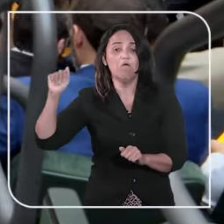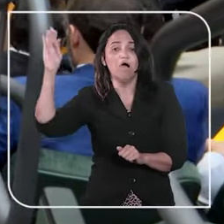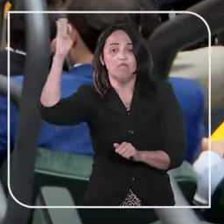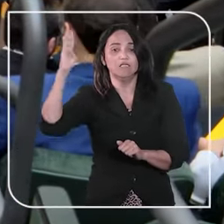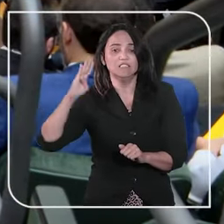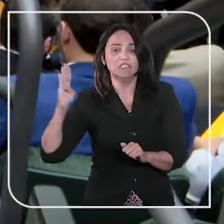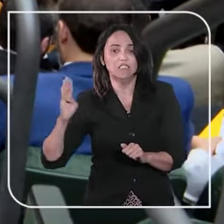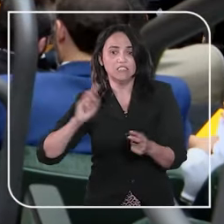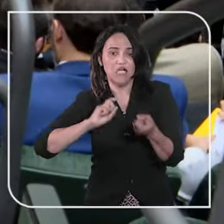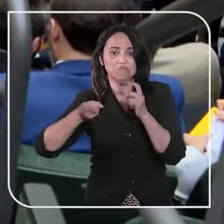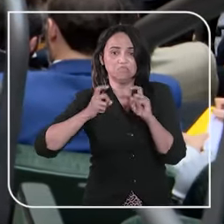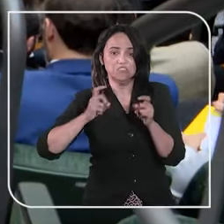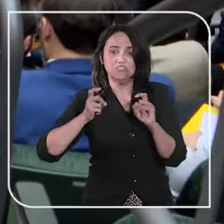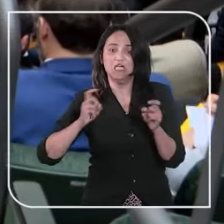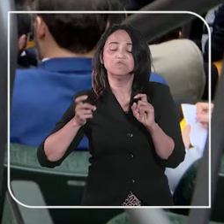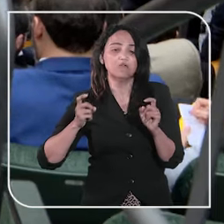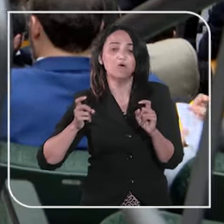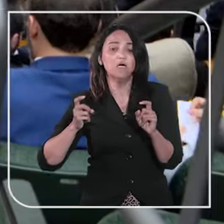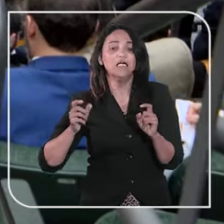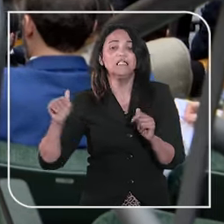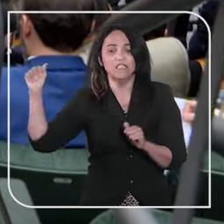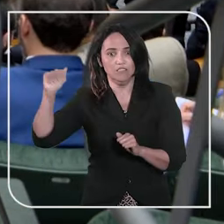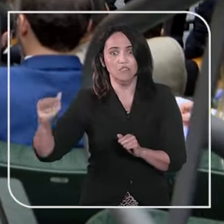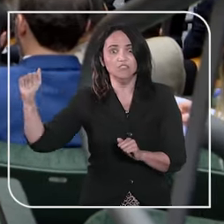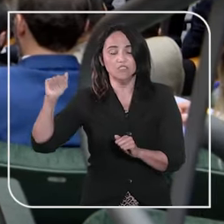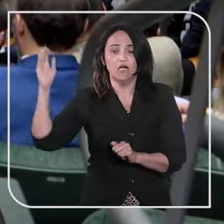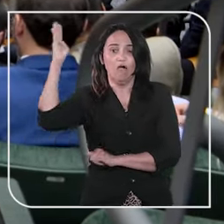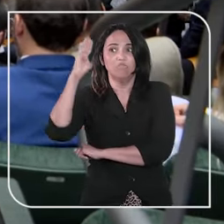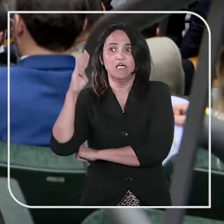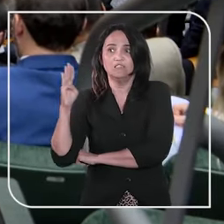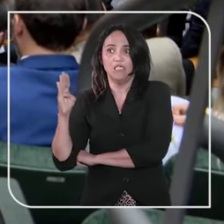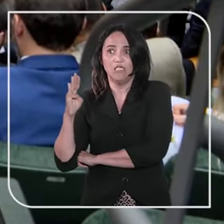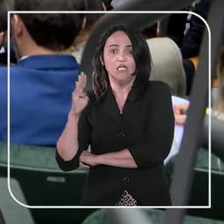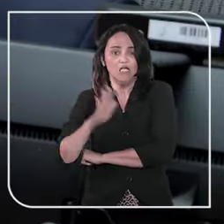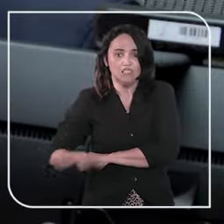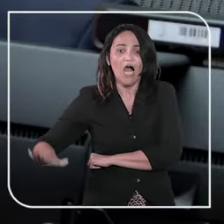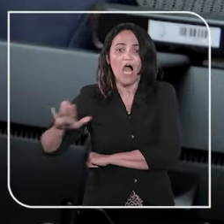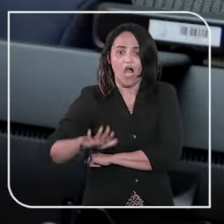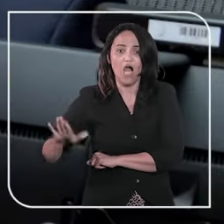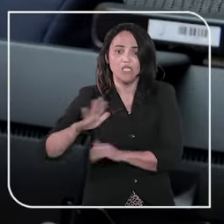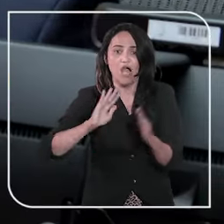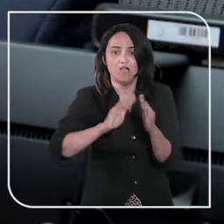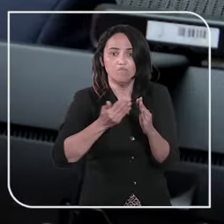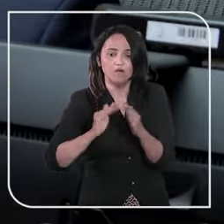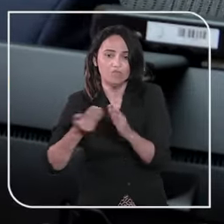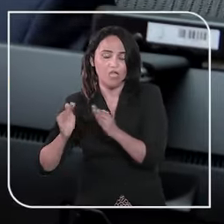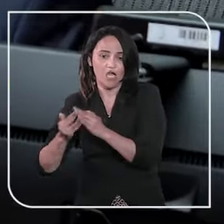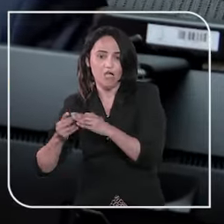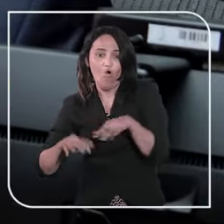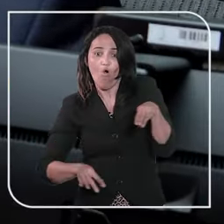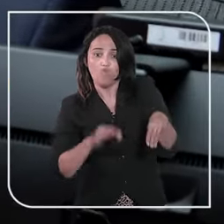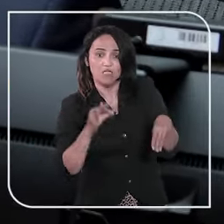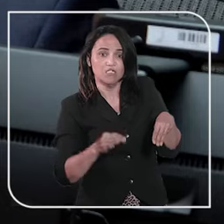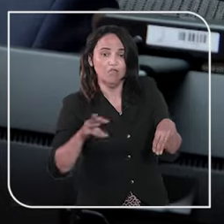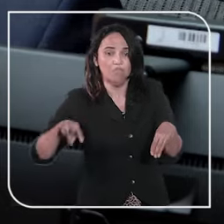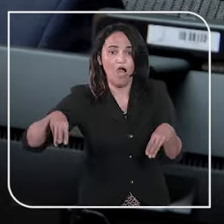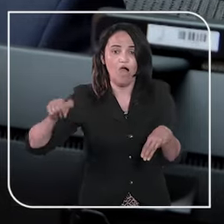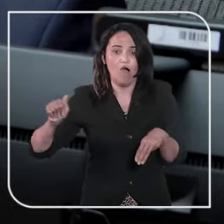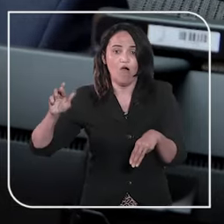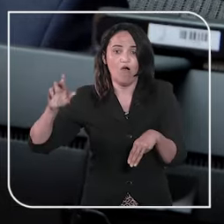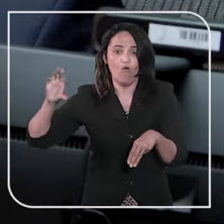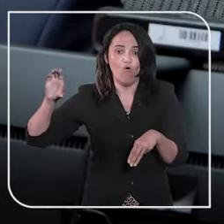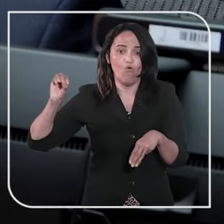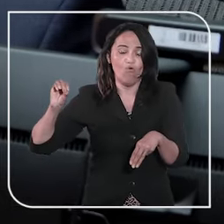Administradoras de Imóveis e a Associação Brasileira do Mercado Imobiliário. O ministro Marco Aurélio Belize, que compõe a segunda